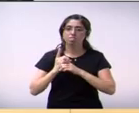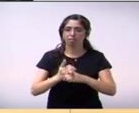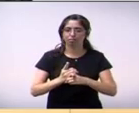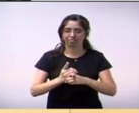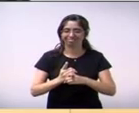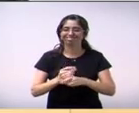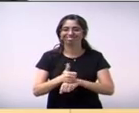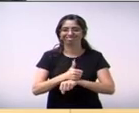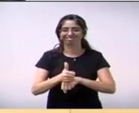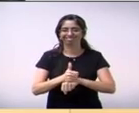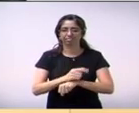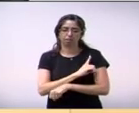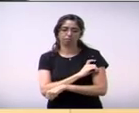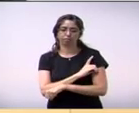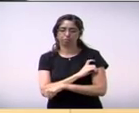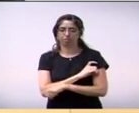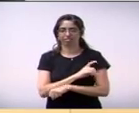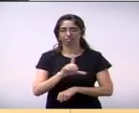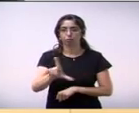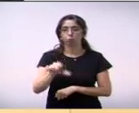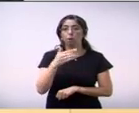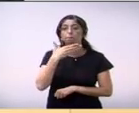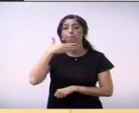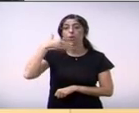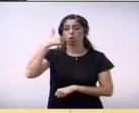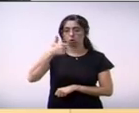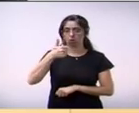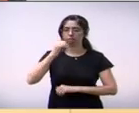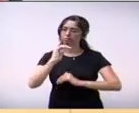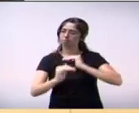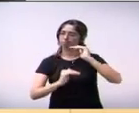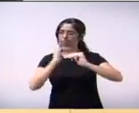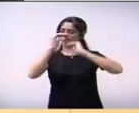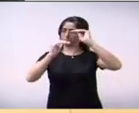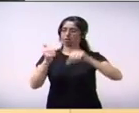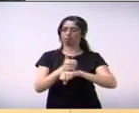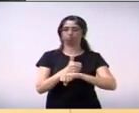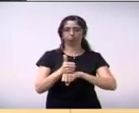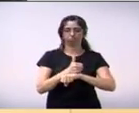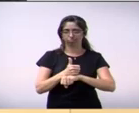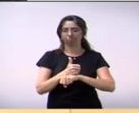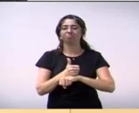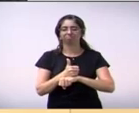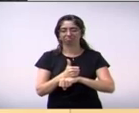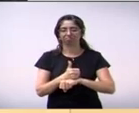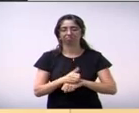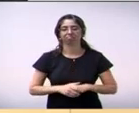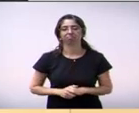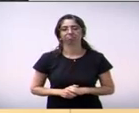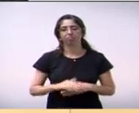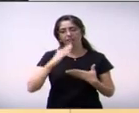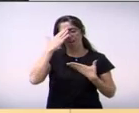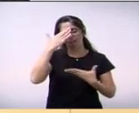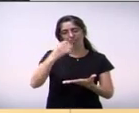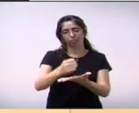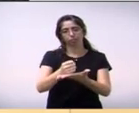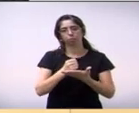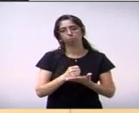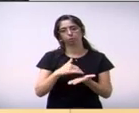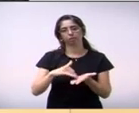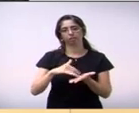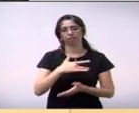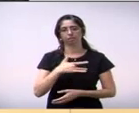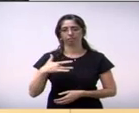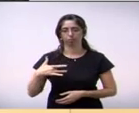aprovando essa resolução. É um pouquinho que nós podemos fazer a mais para essa categoria. E, desde já, agradeço também o apoio da